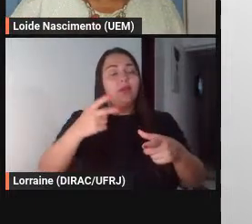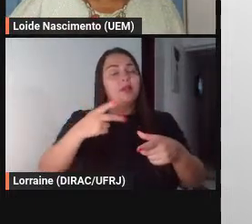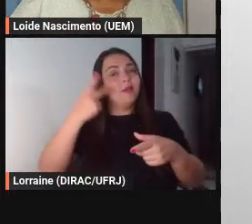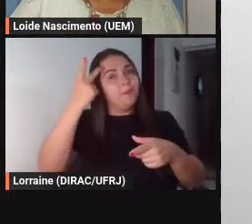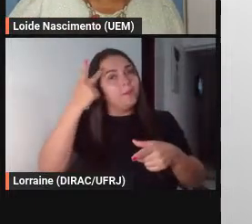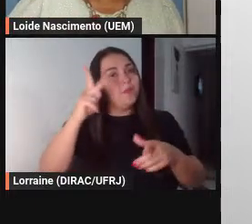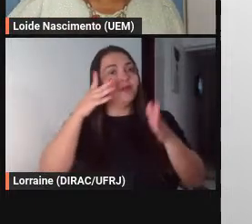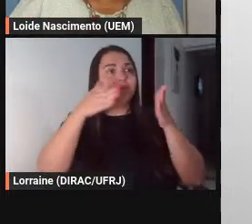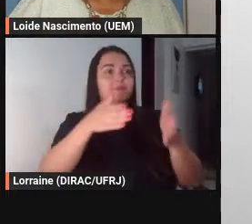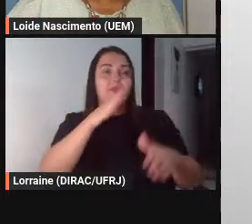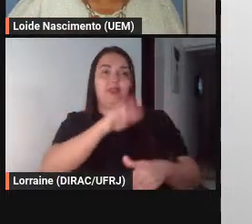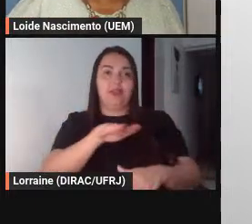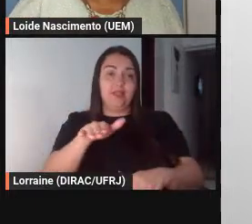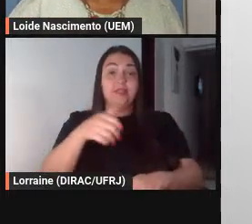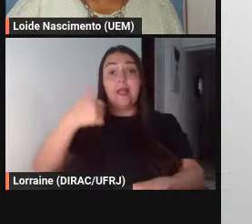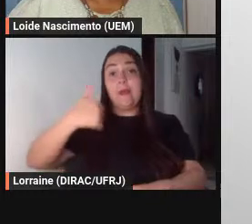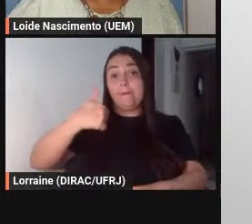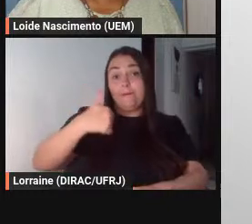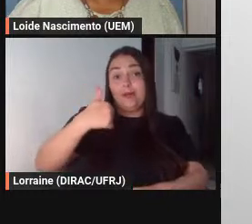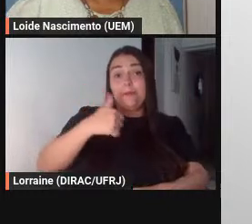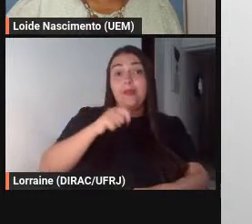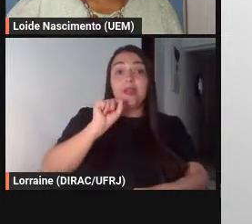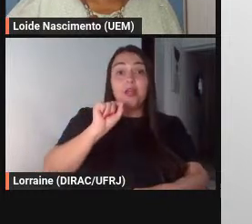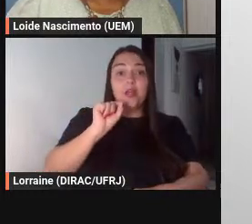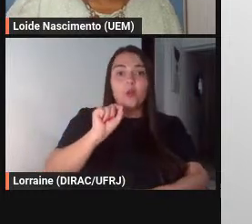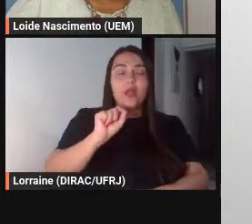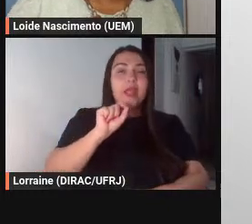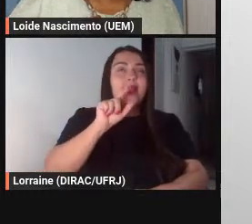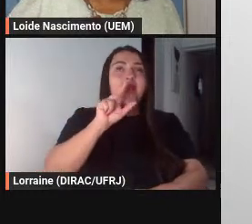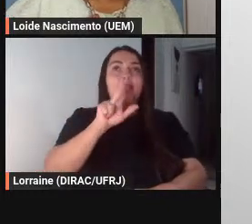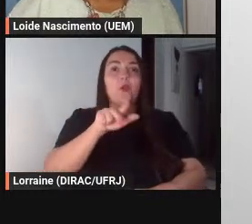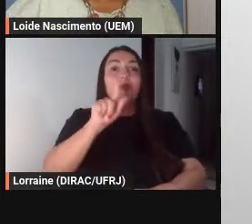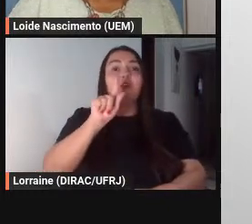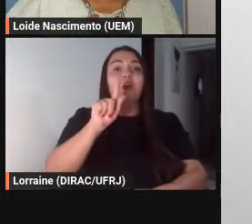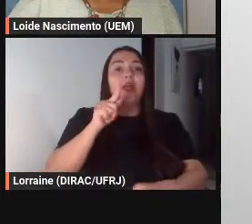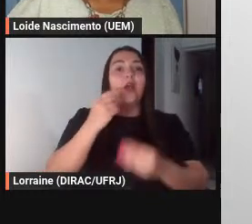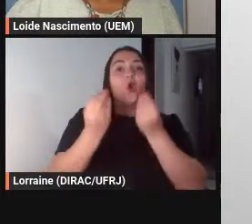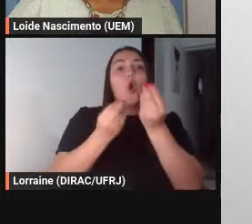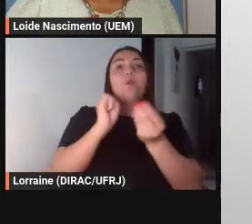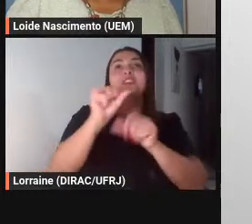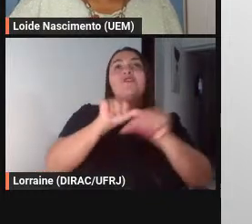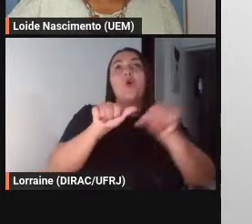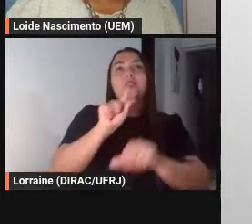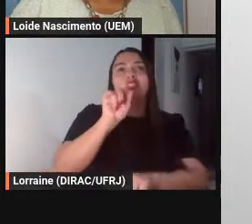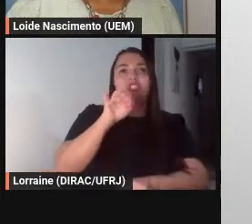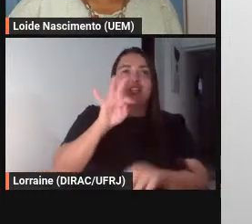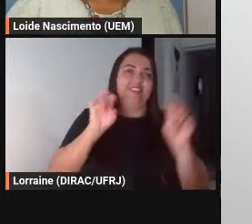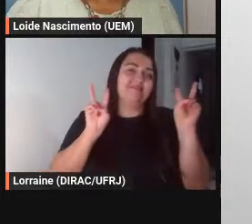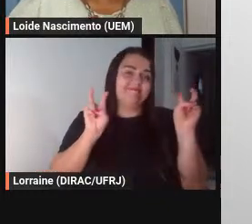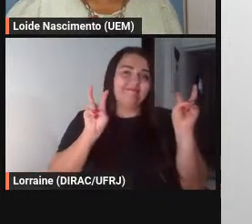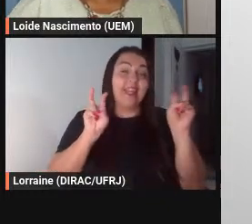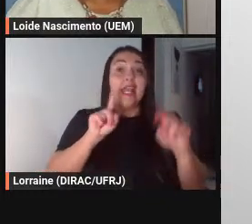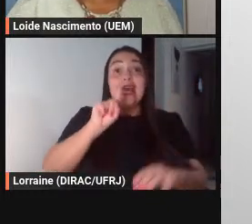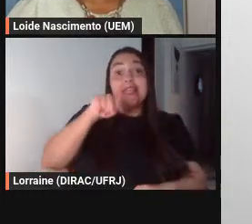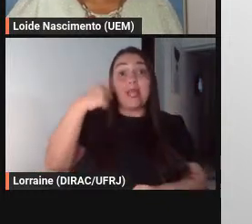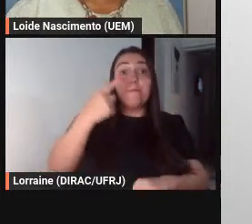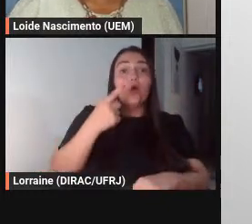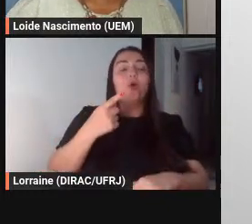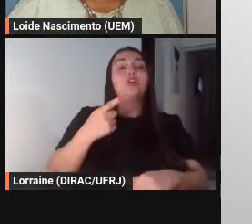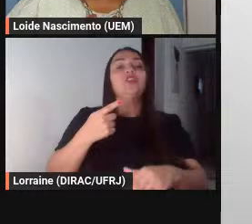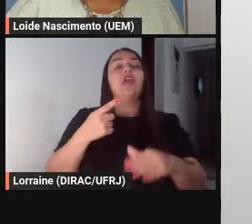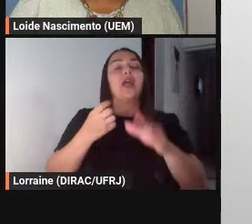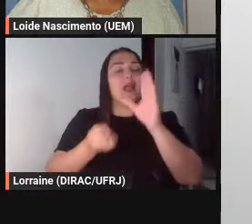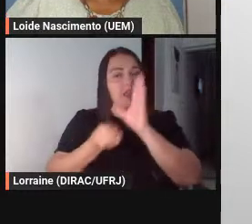primeira edição é como se fosse gente o sucesso foi tão grande que muito próximo ali não demora muito ela lança uma outra